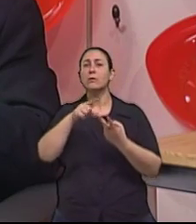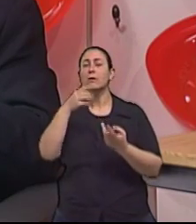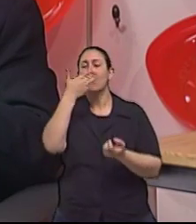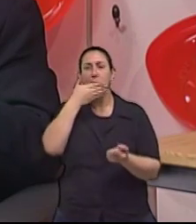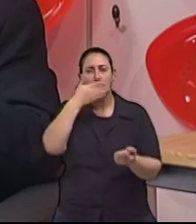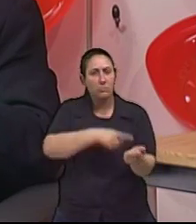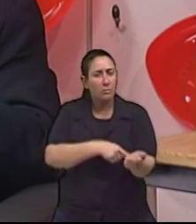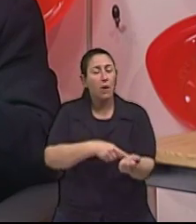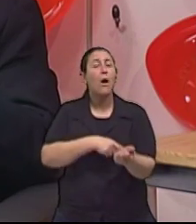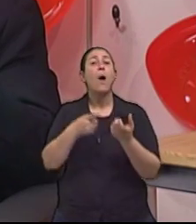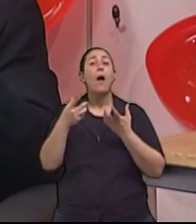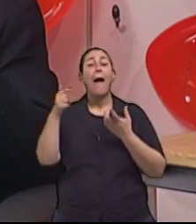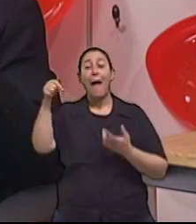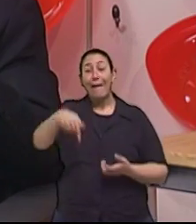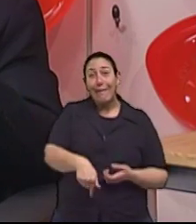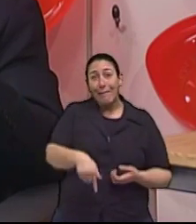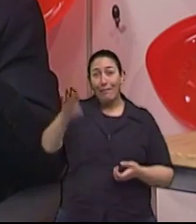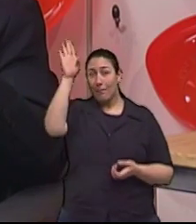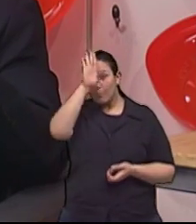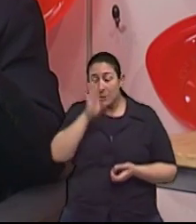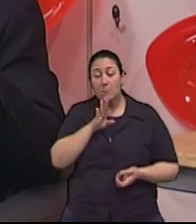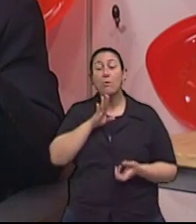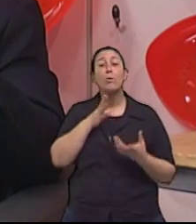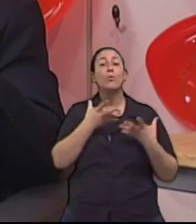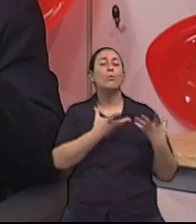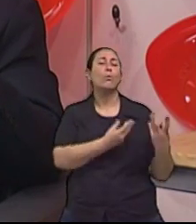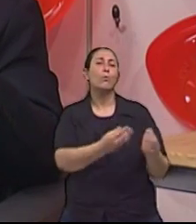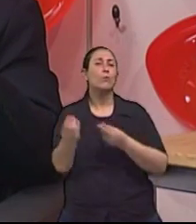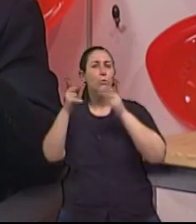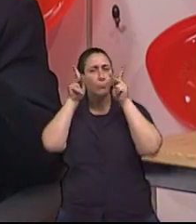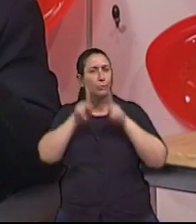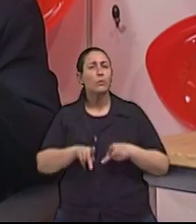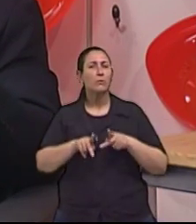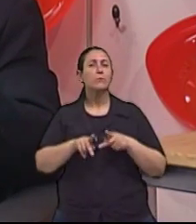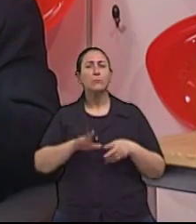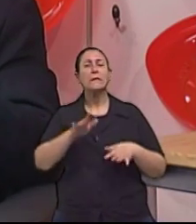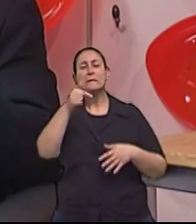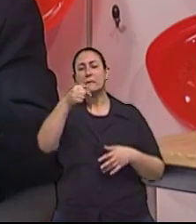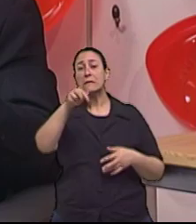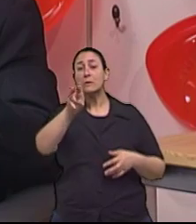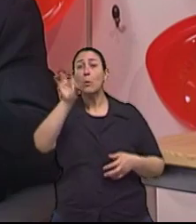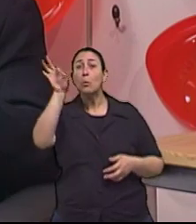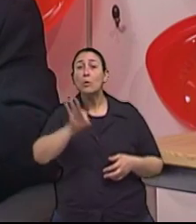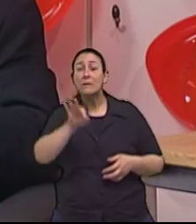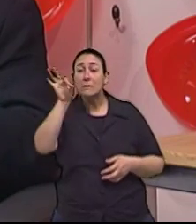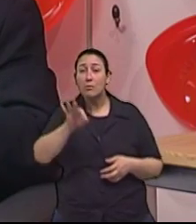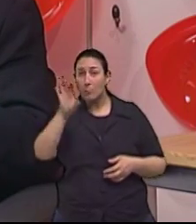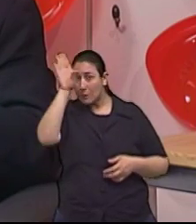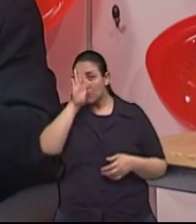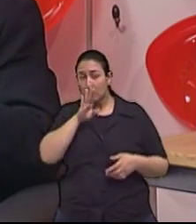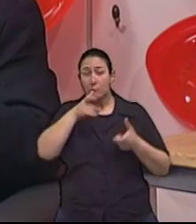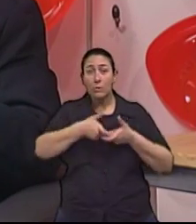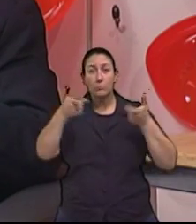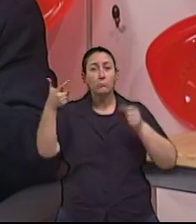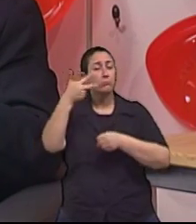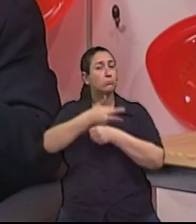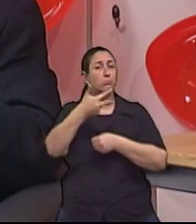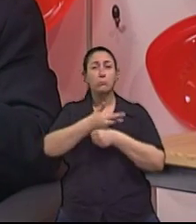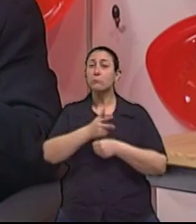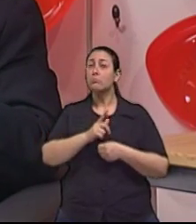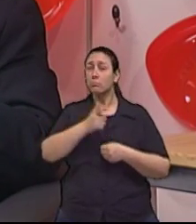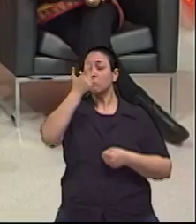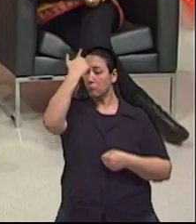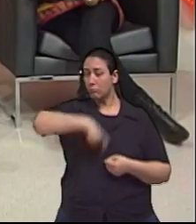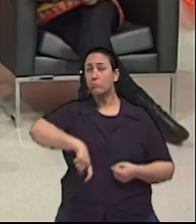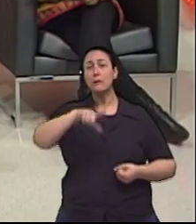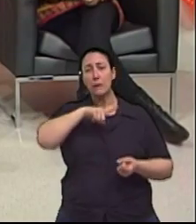do Brasil, onde as pessoas, mais do que 75% dos brasileiros, especialmente idosos, não se sabem hipertensos.